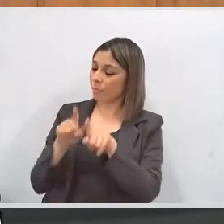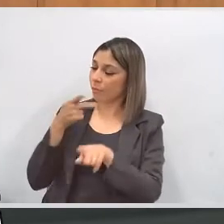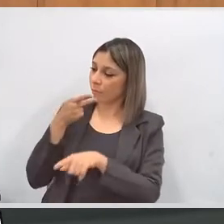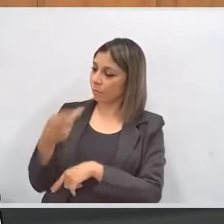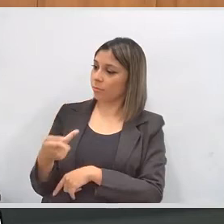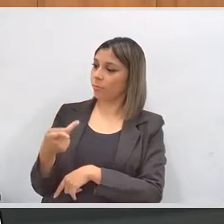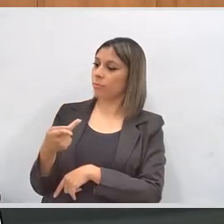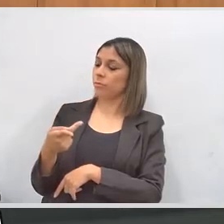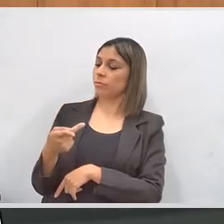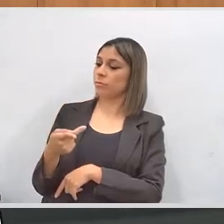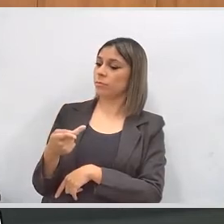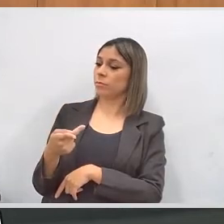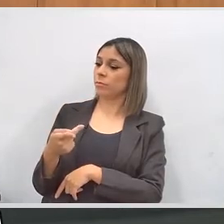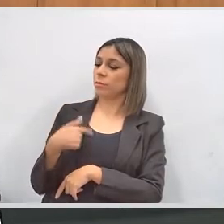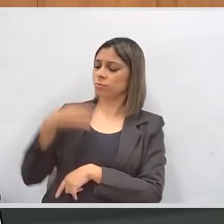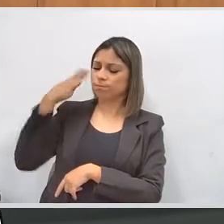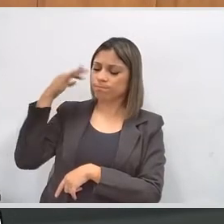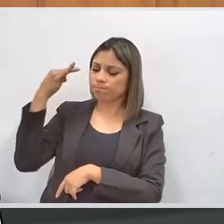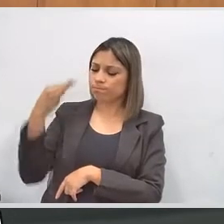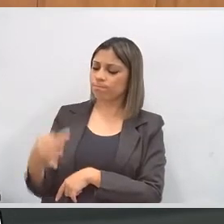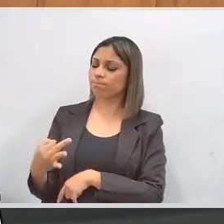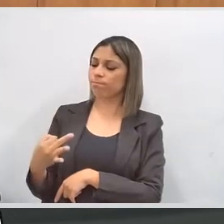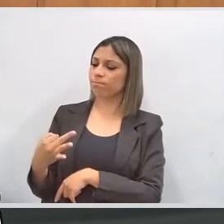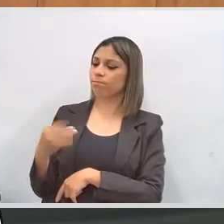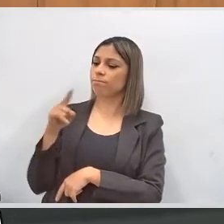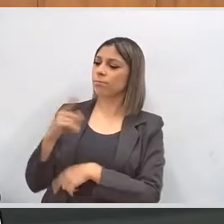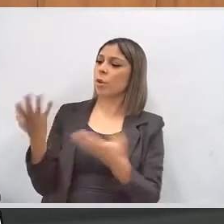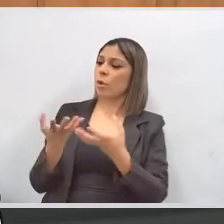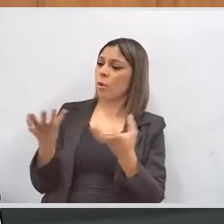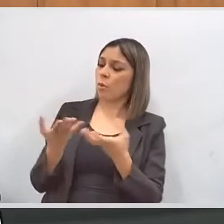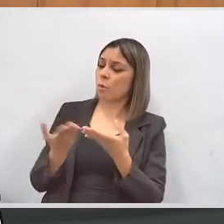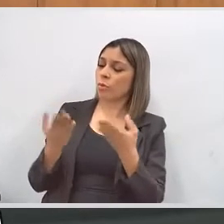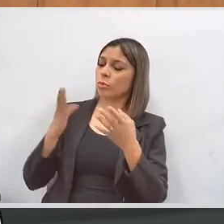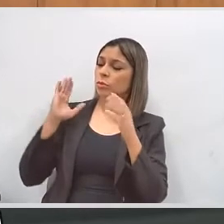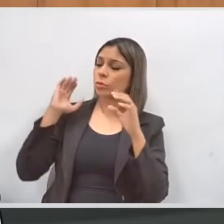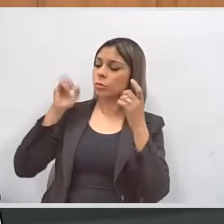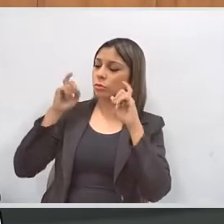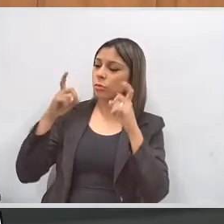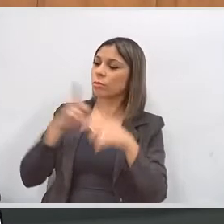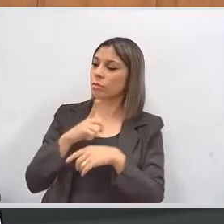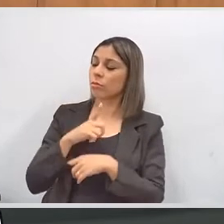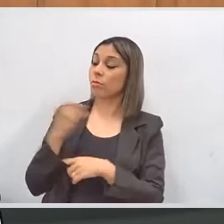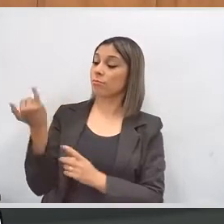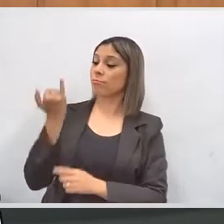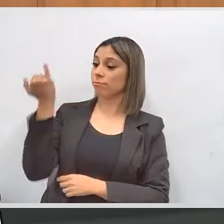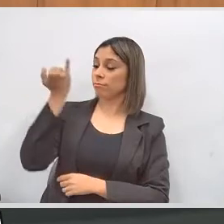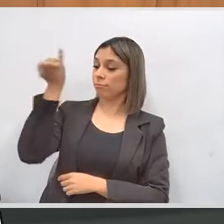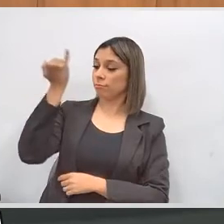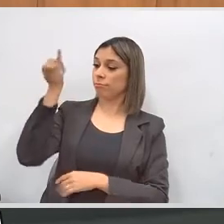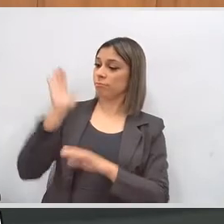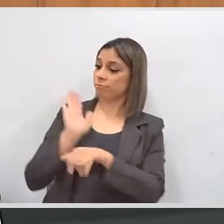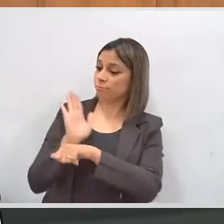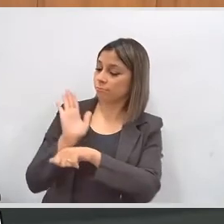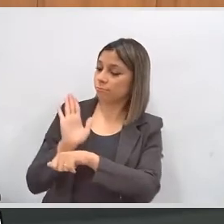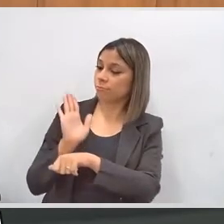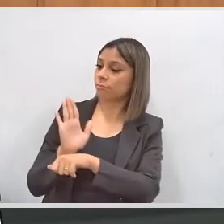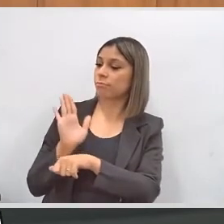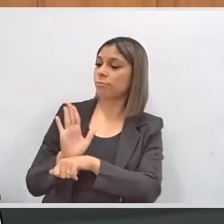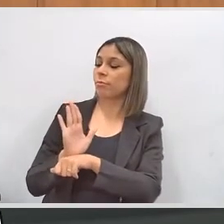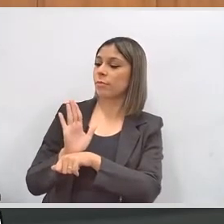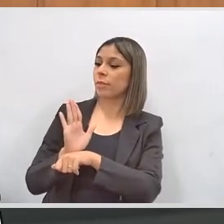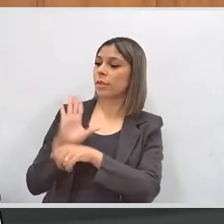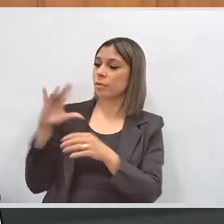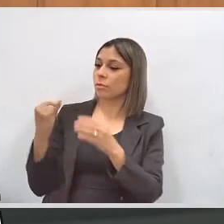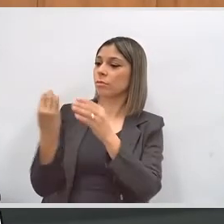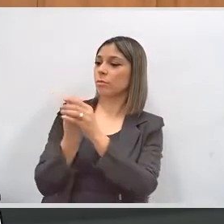Reitero, portanto, a minha convicção de que esta audiência representará uma importante contribuição